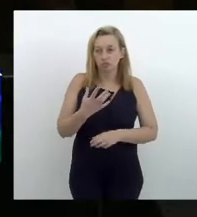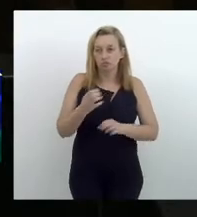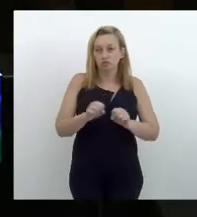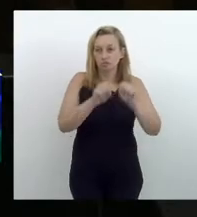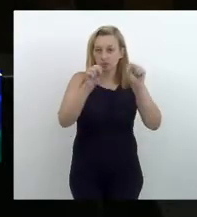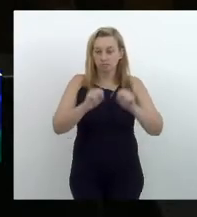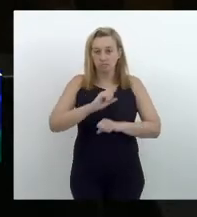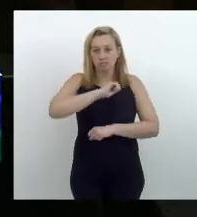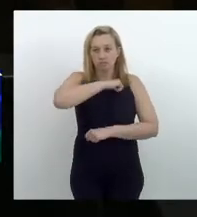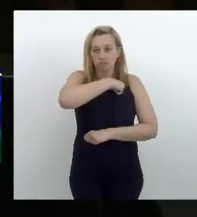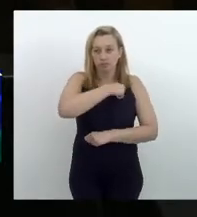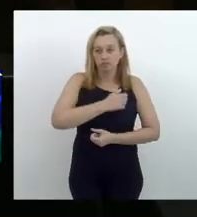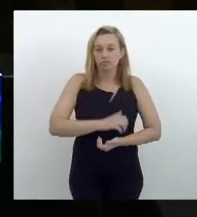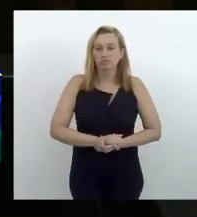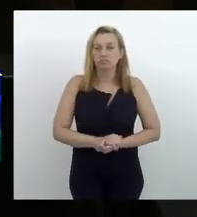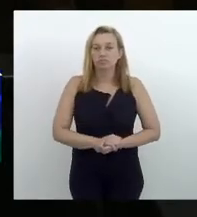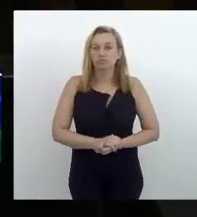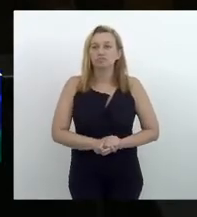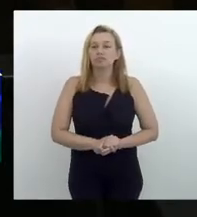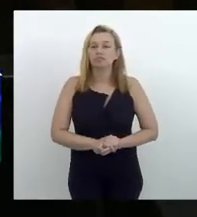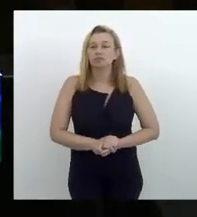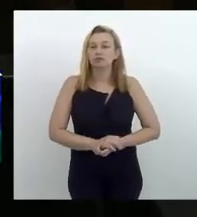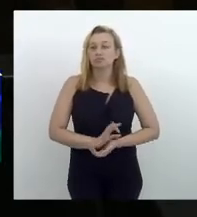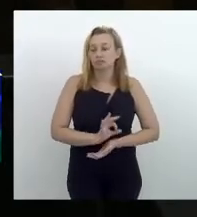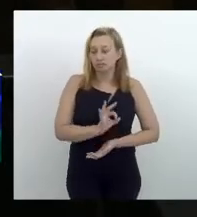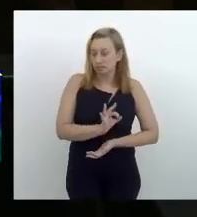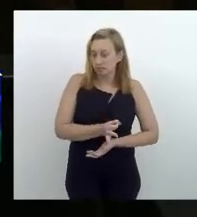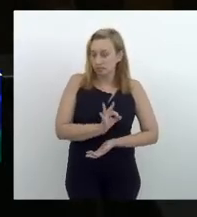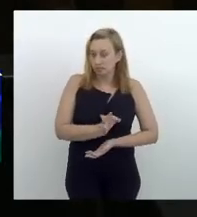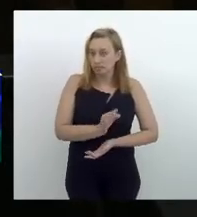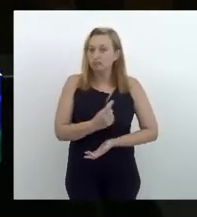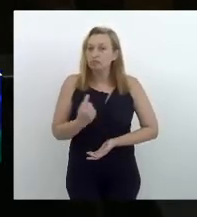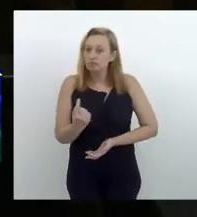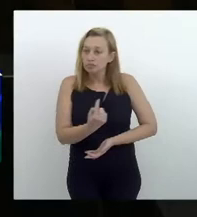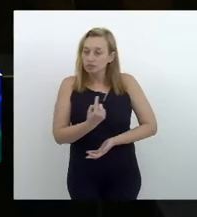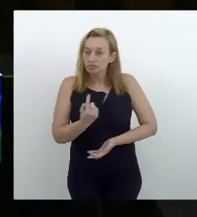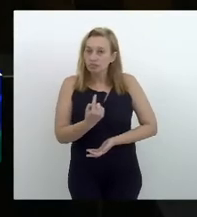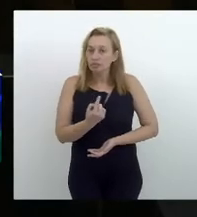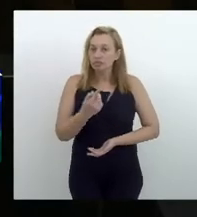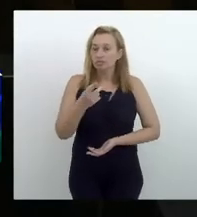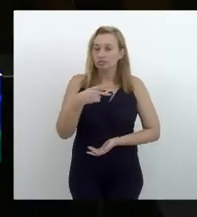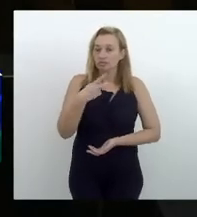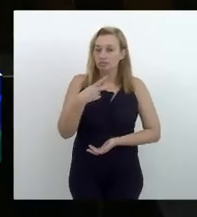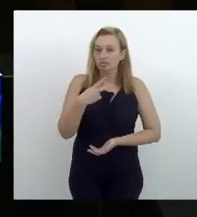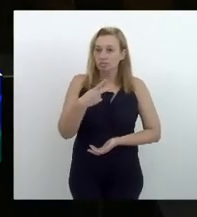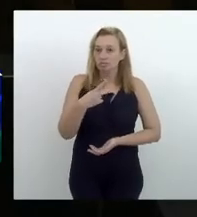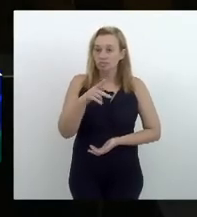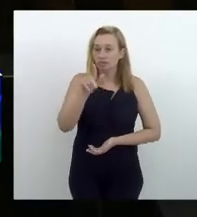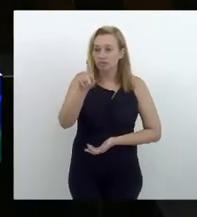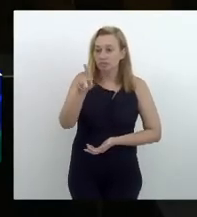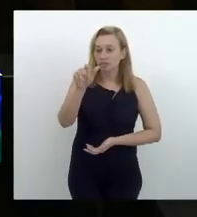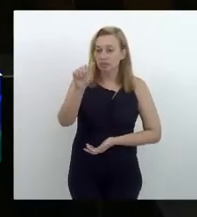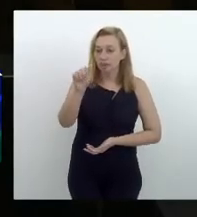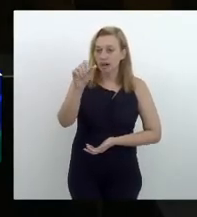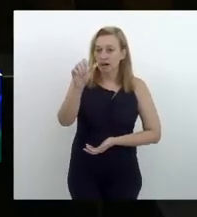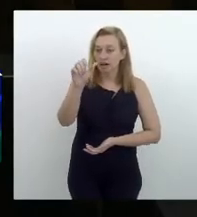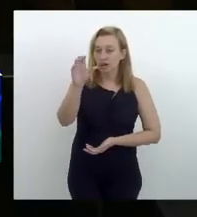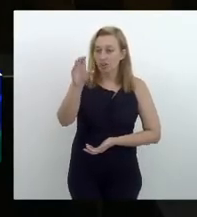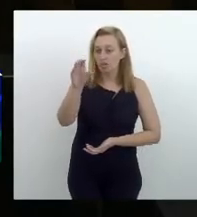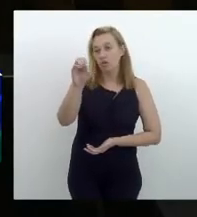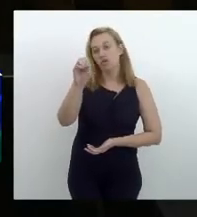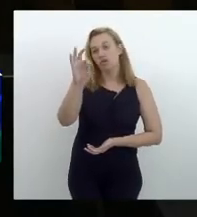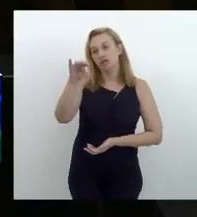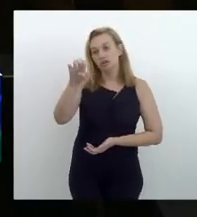fiscal. aquilo que popularmente nós intitulamos de pacote das maldades.